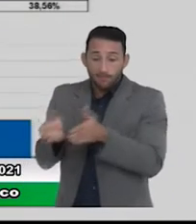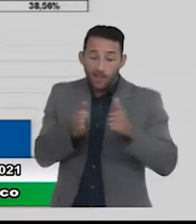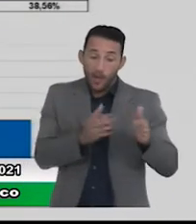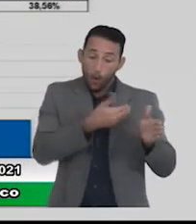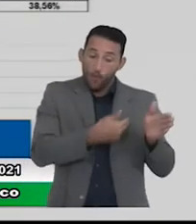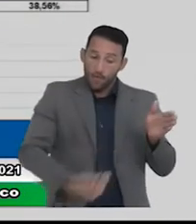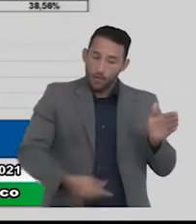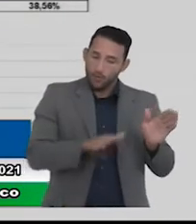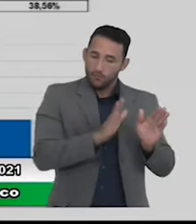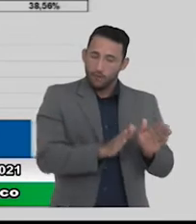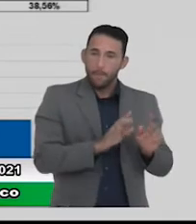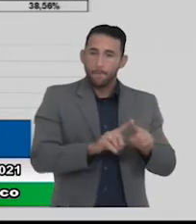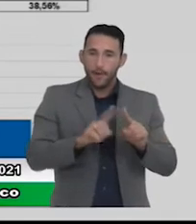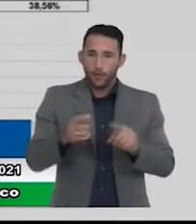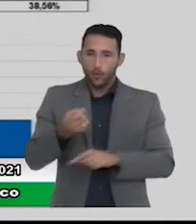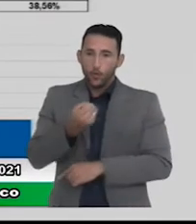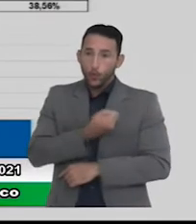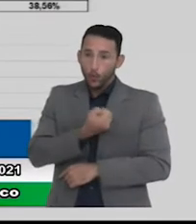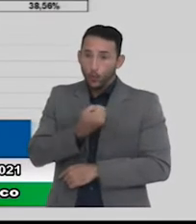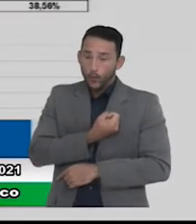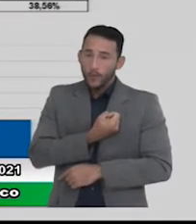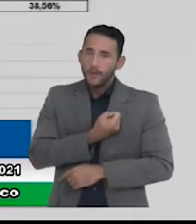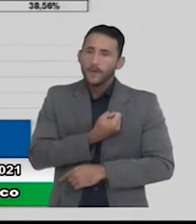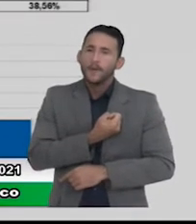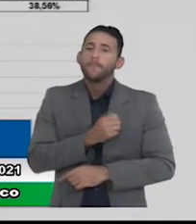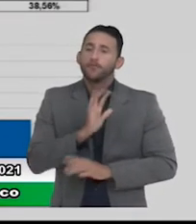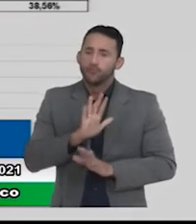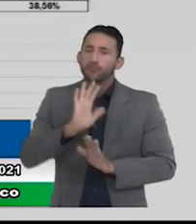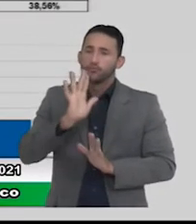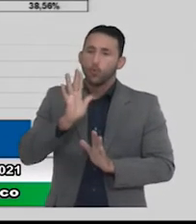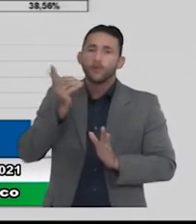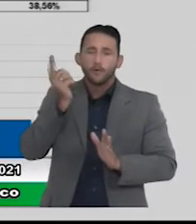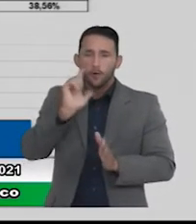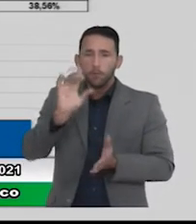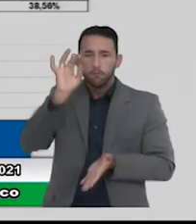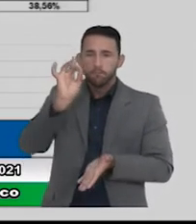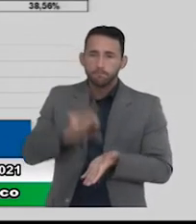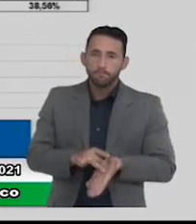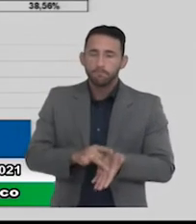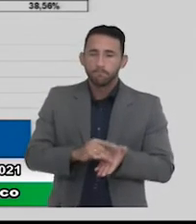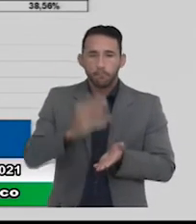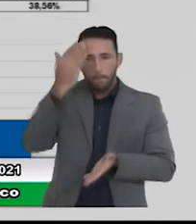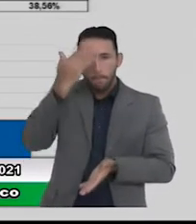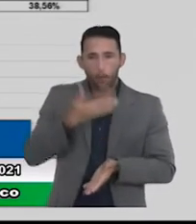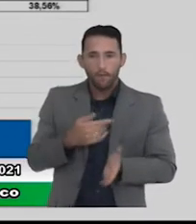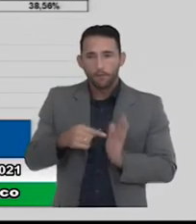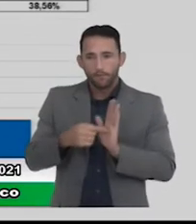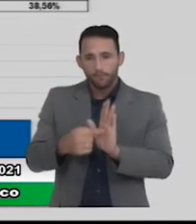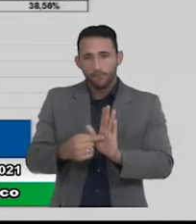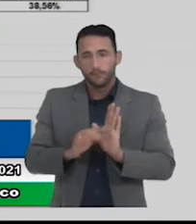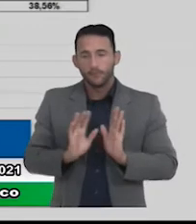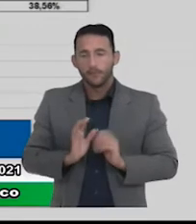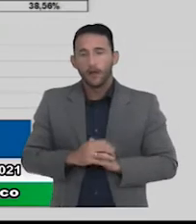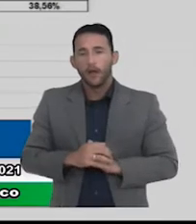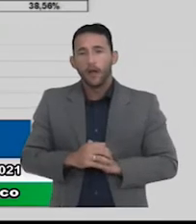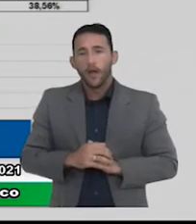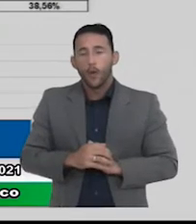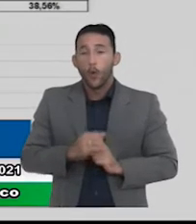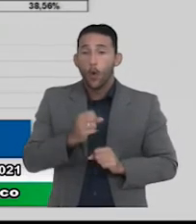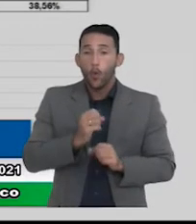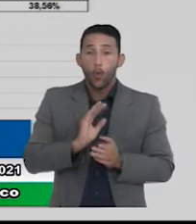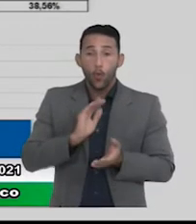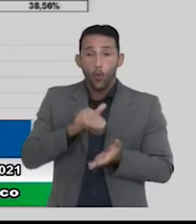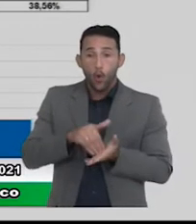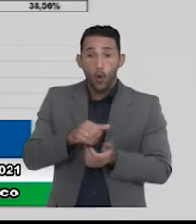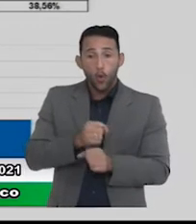acordo com os nossos reguladores são cumpridos a gente considera que a gente vem cumprindo não só esse último exercício que foi um